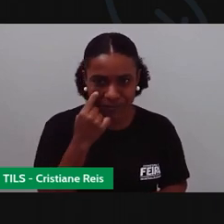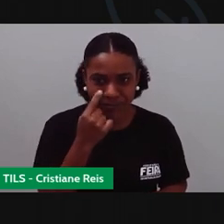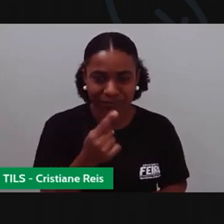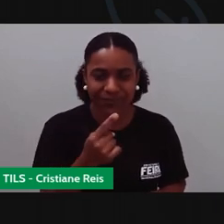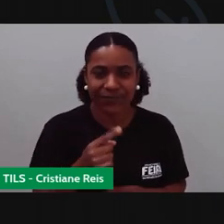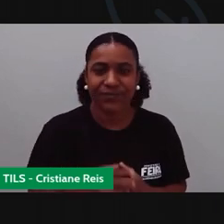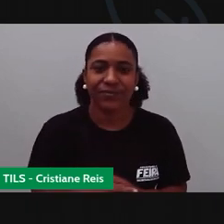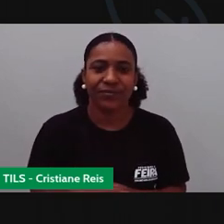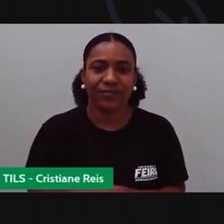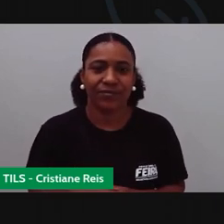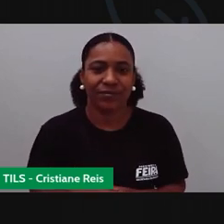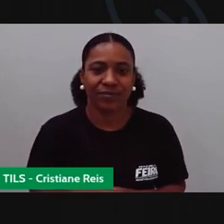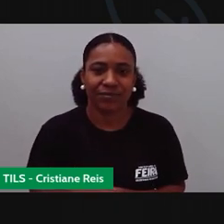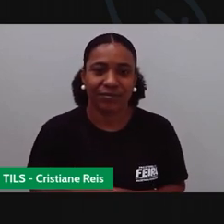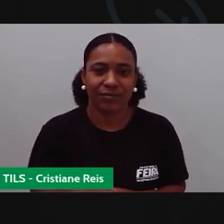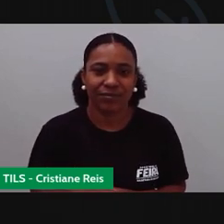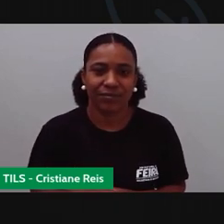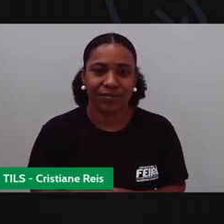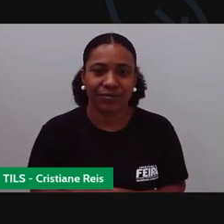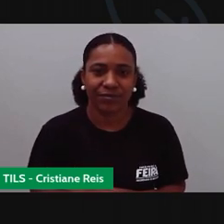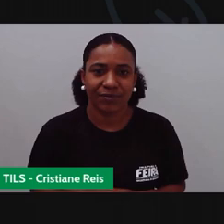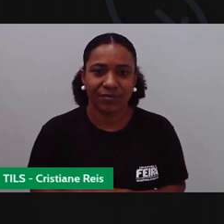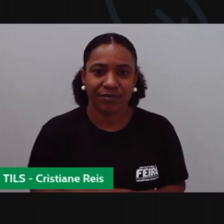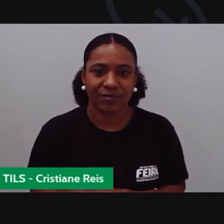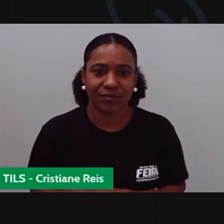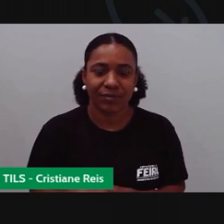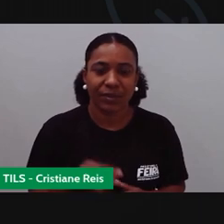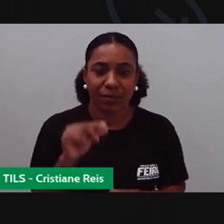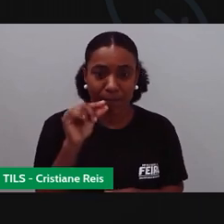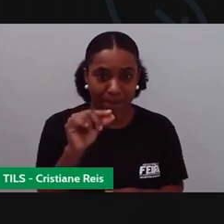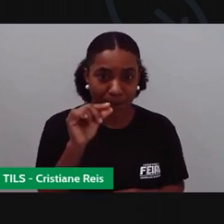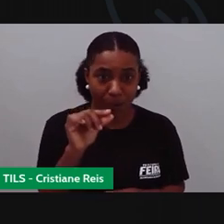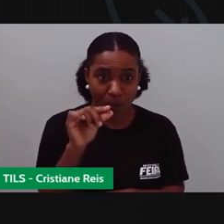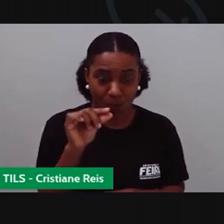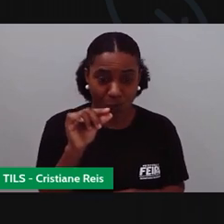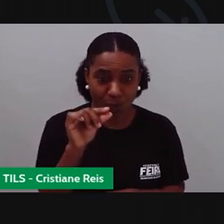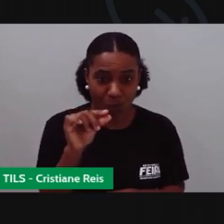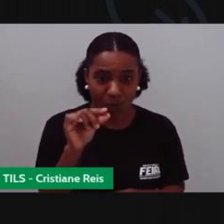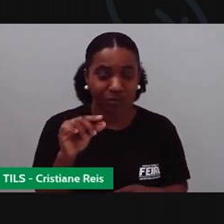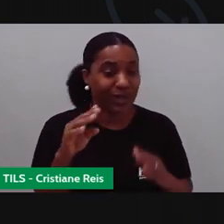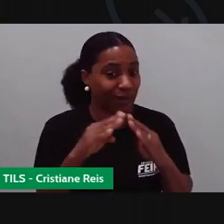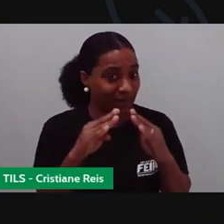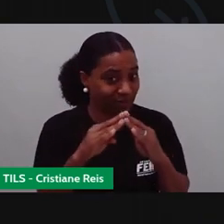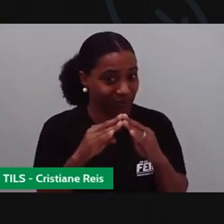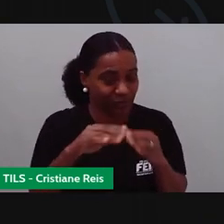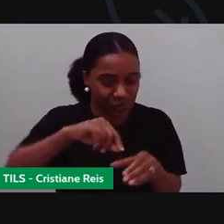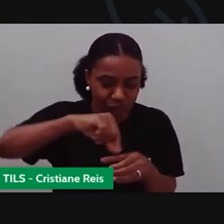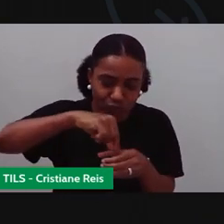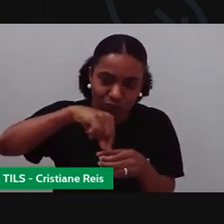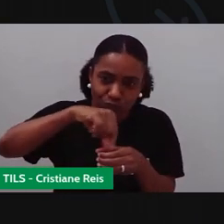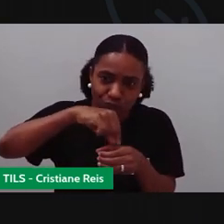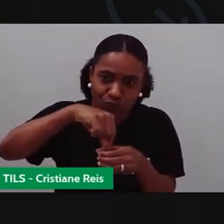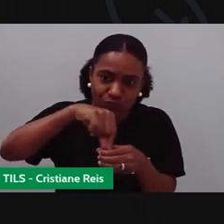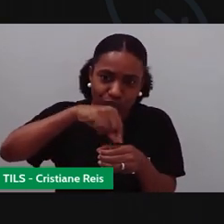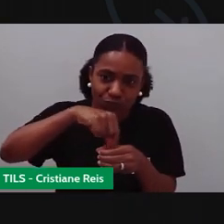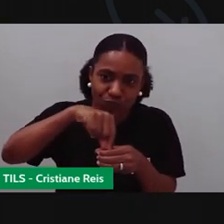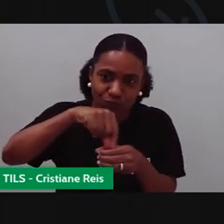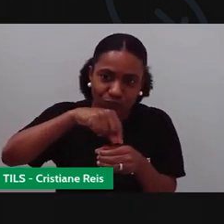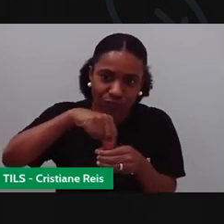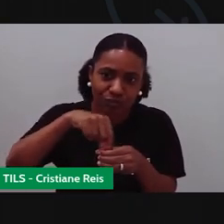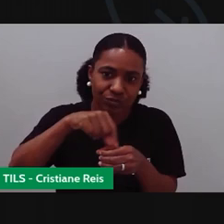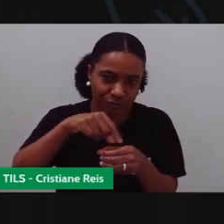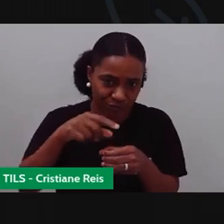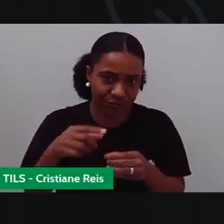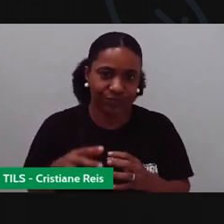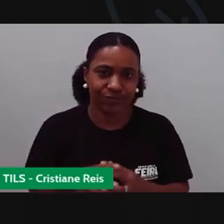Bota numa vasilhinha aí na casa de vocês, certo? Pra não sujar muito. Pronto. Coloquei o amarelo aqui. Não foi